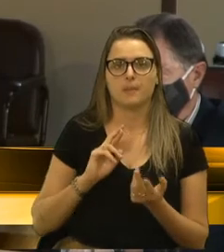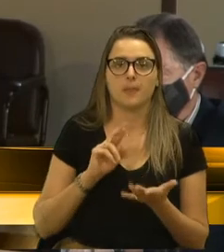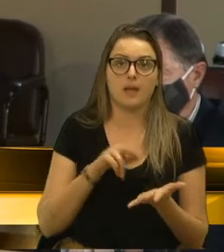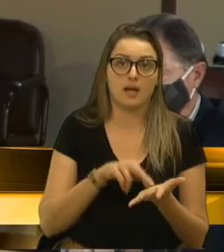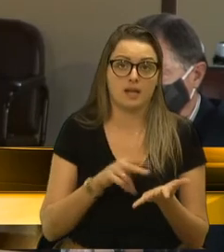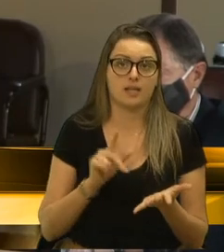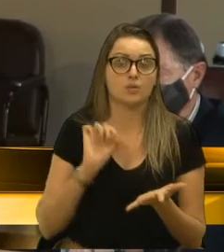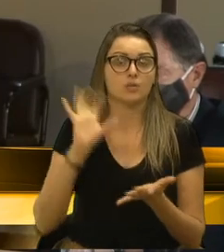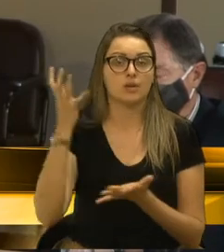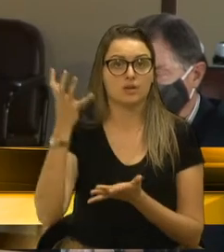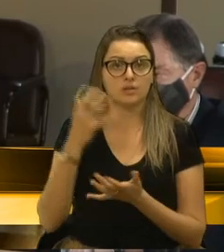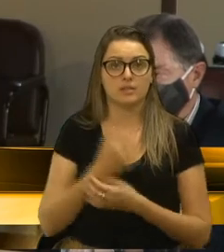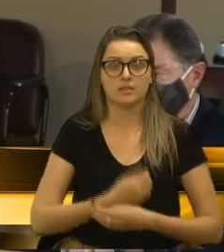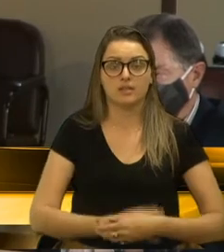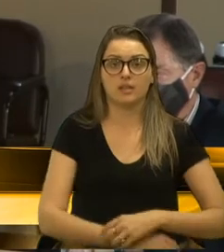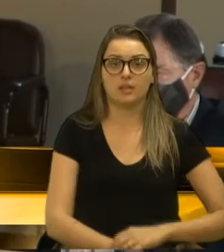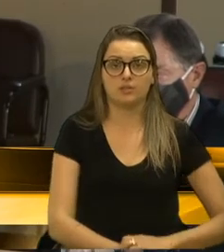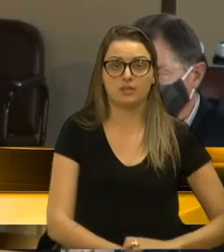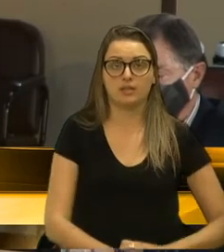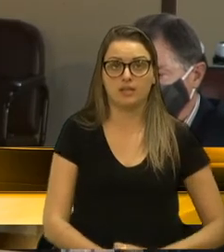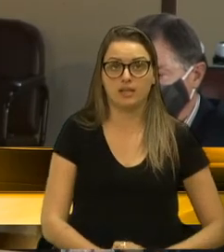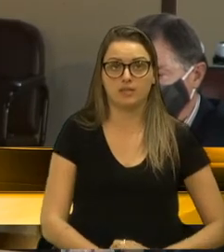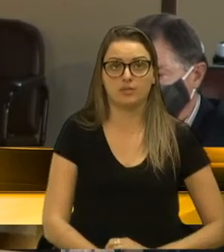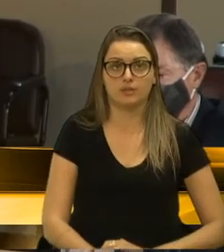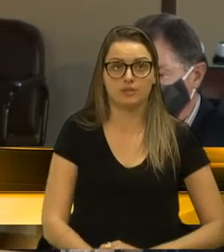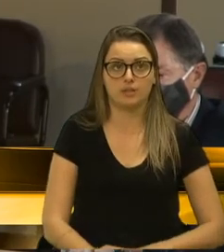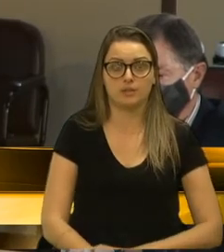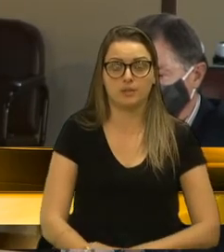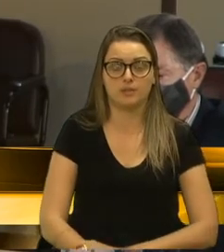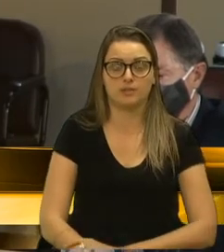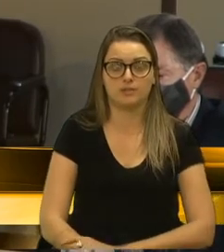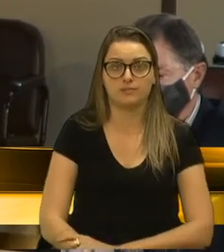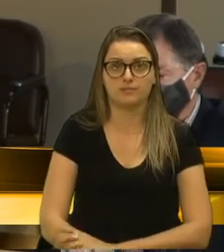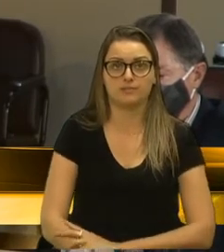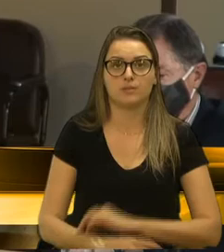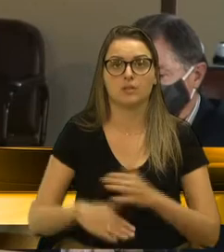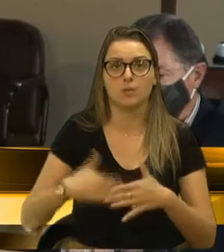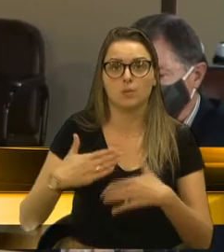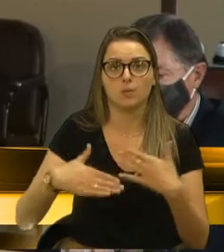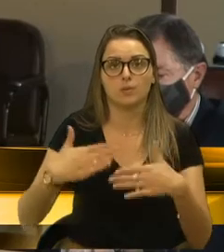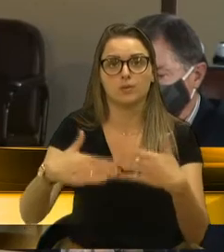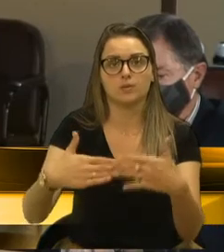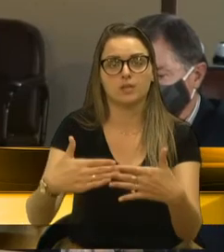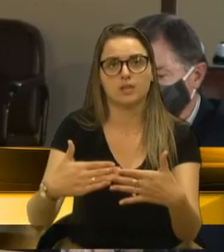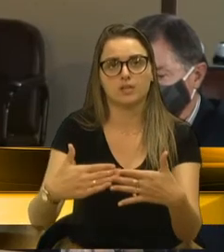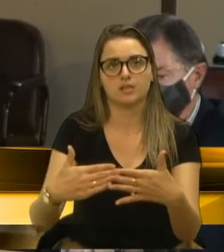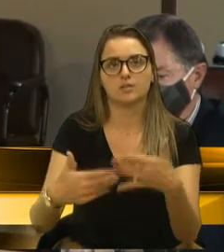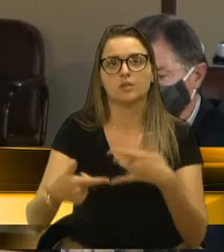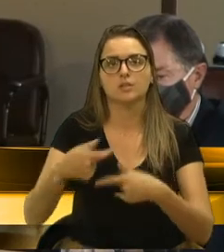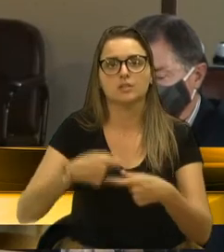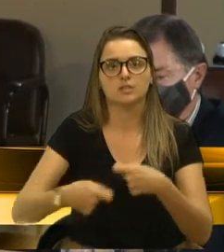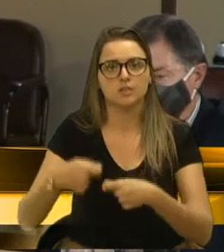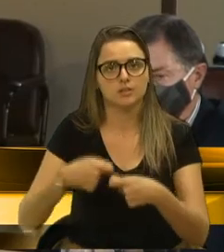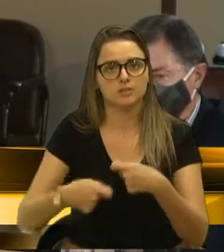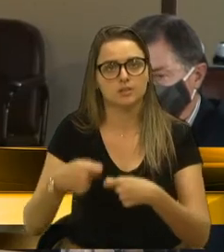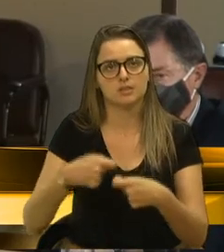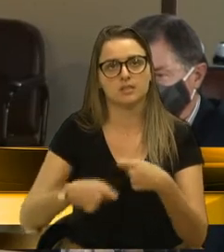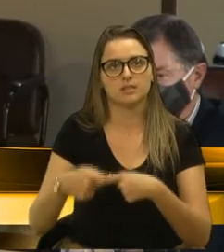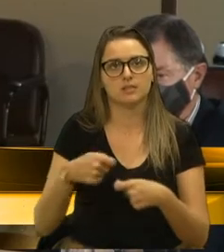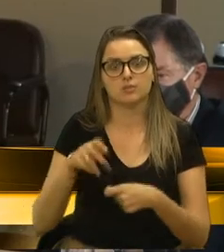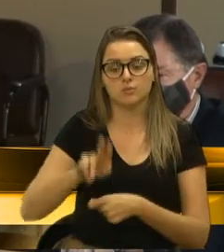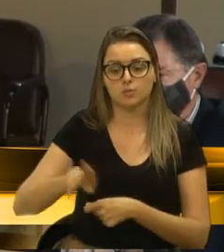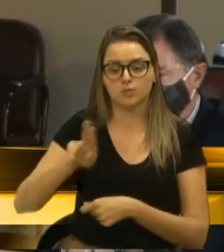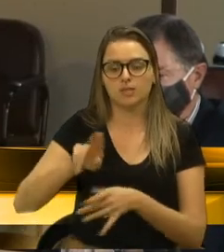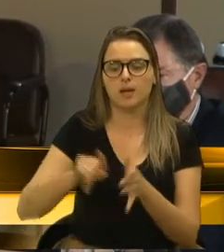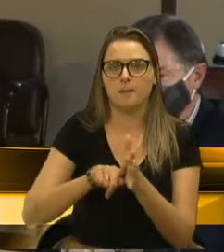porque a UPS tem um processo de administração, utilizar a